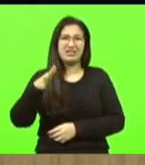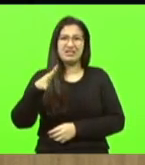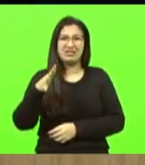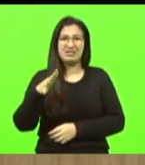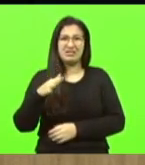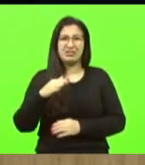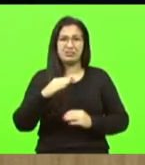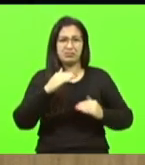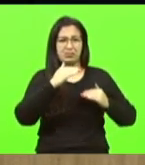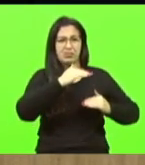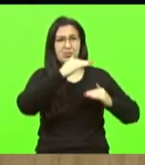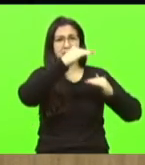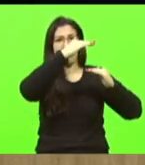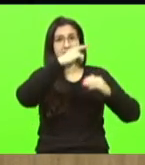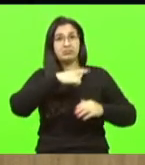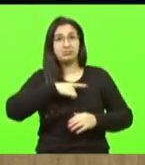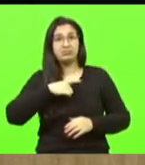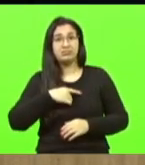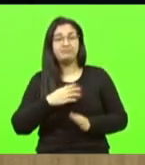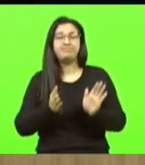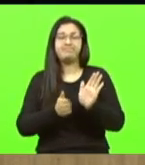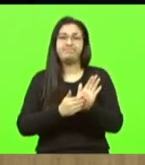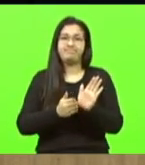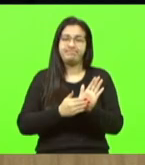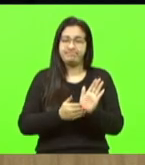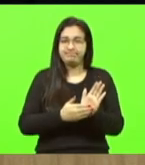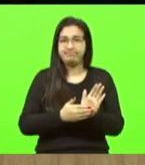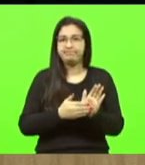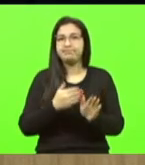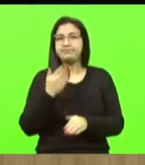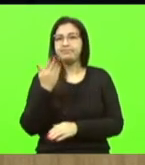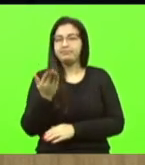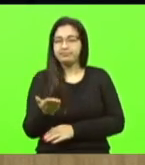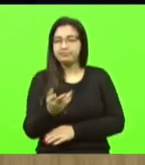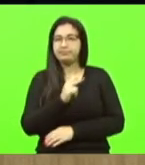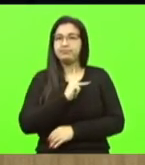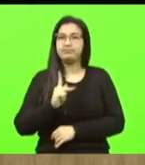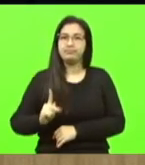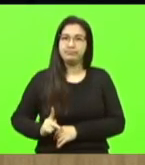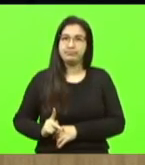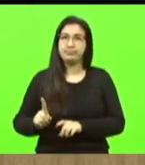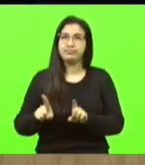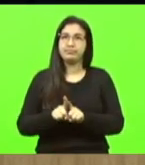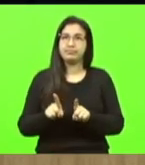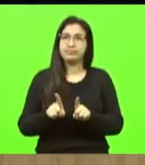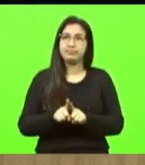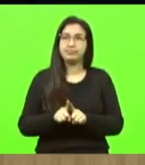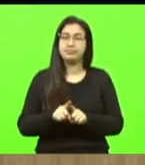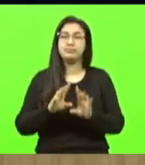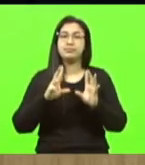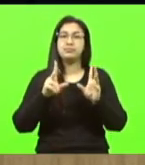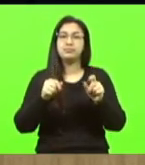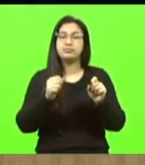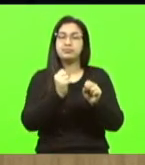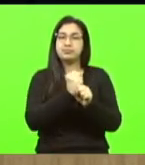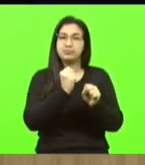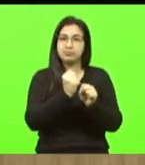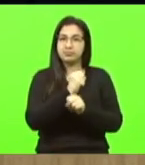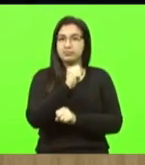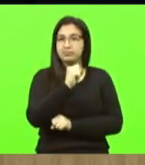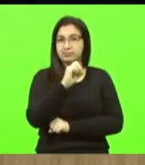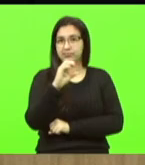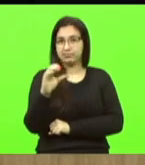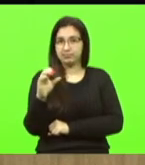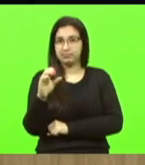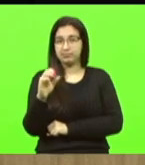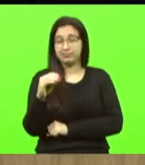então parabéns a vossa senhoria como presidente e parabéns aí a todos os construtores catarinenses que